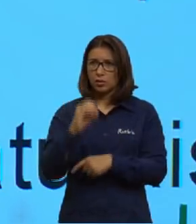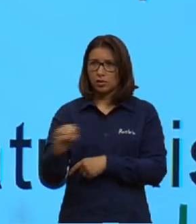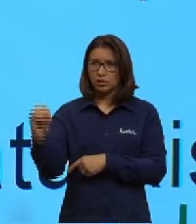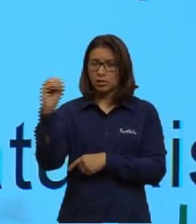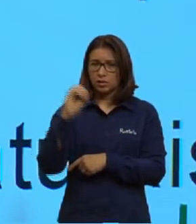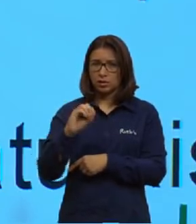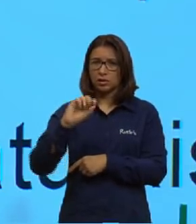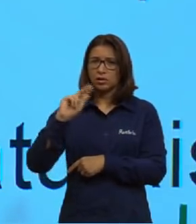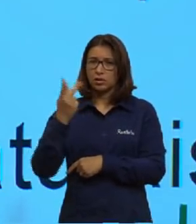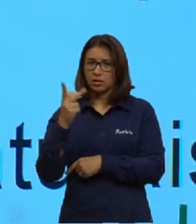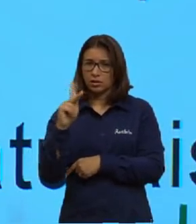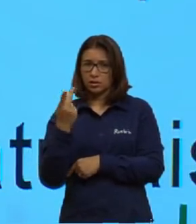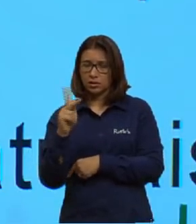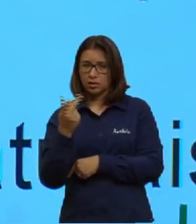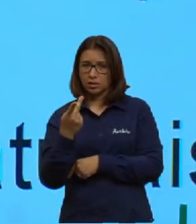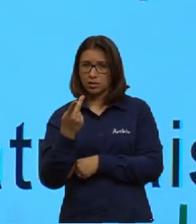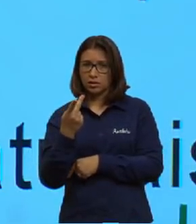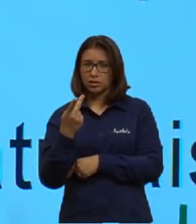hidrogênio